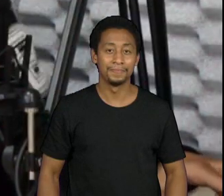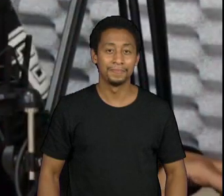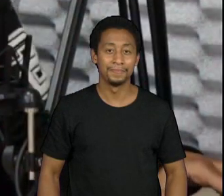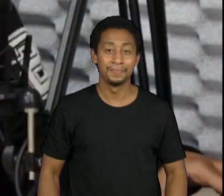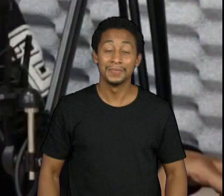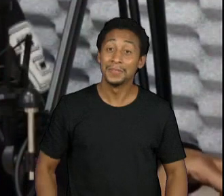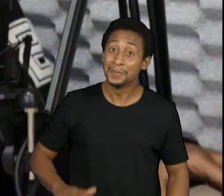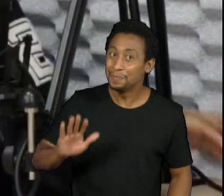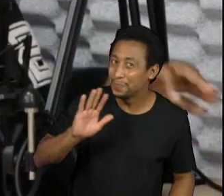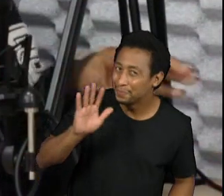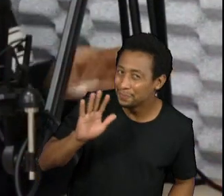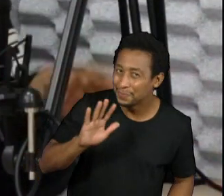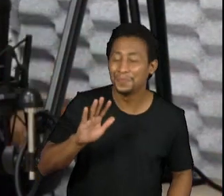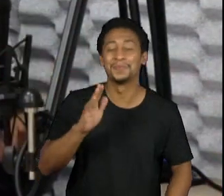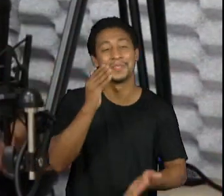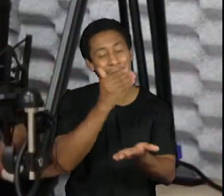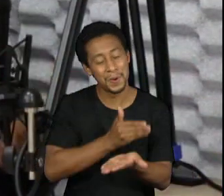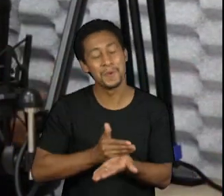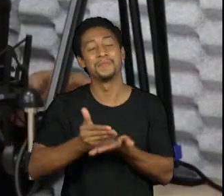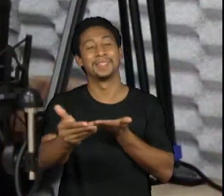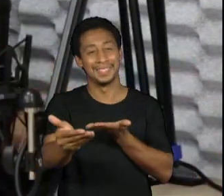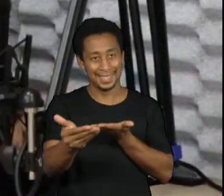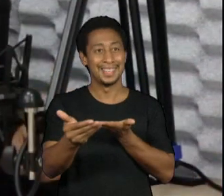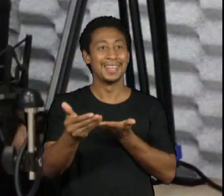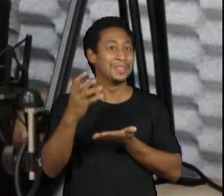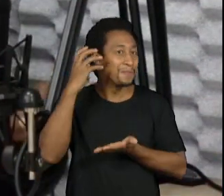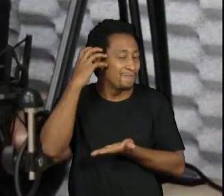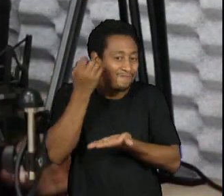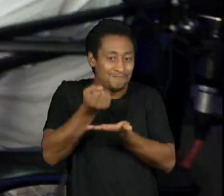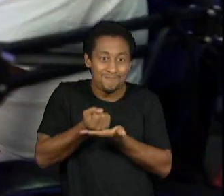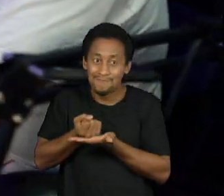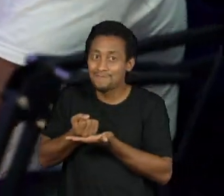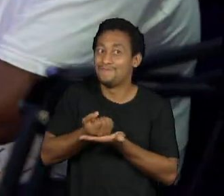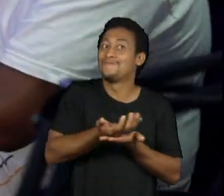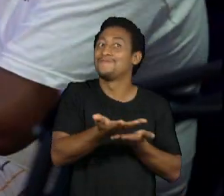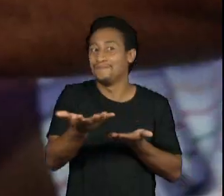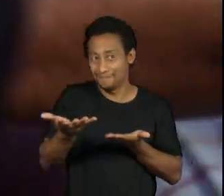Oi, oi! Estamos iniciando as nossas transmissões.